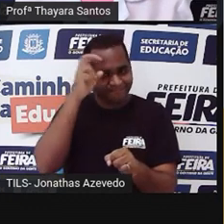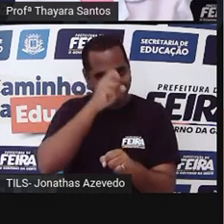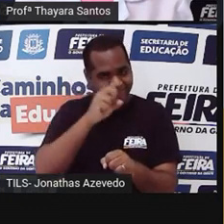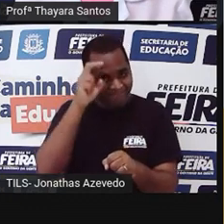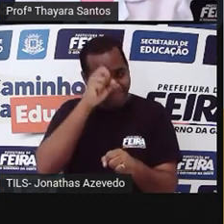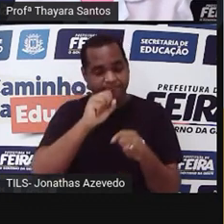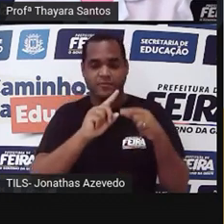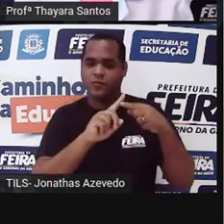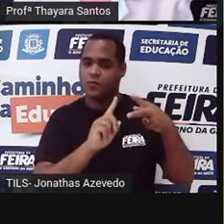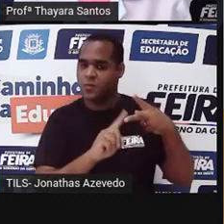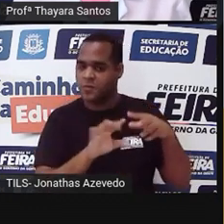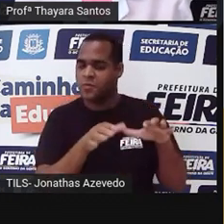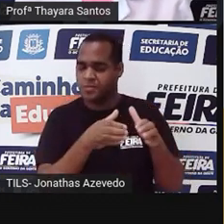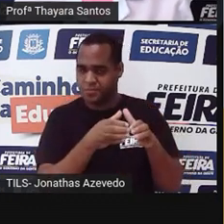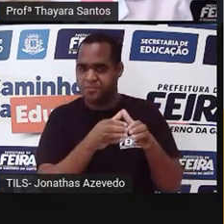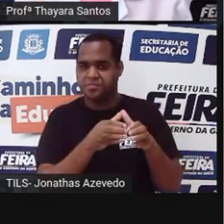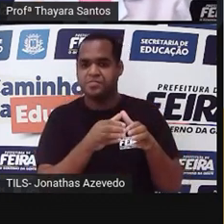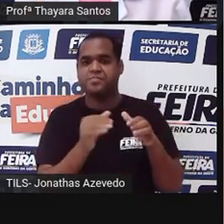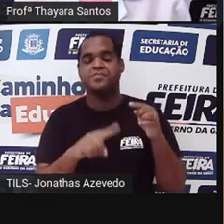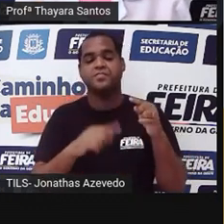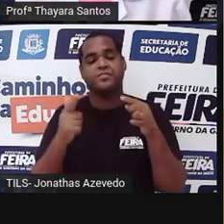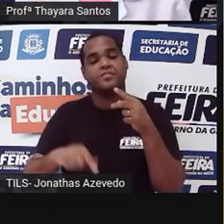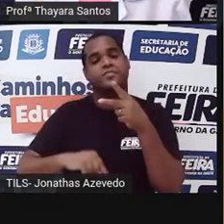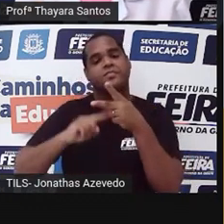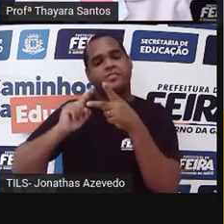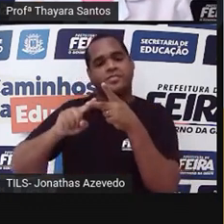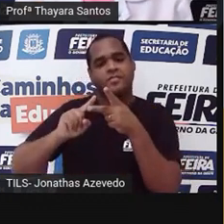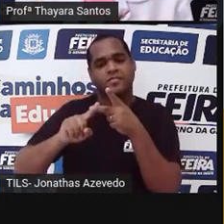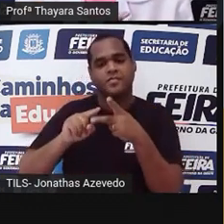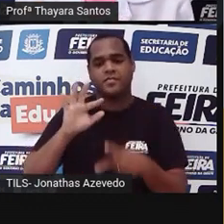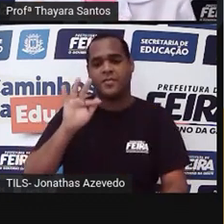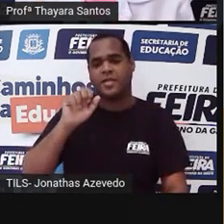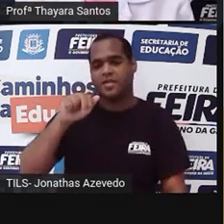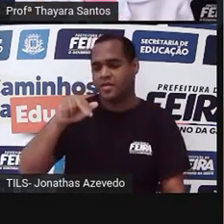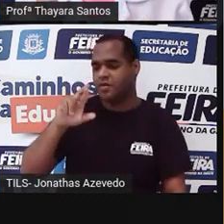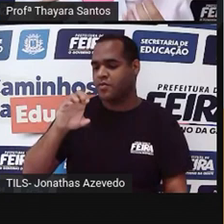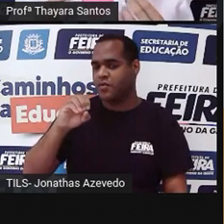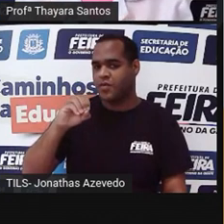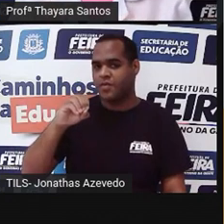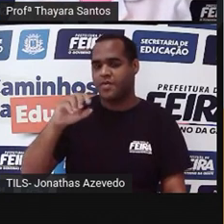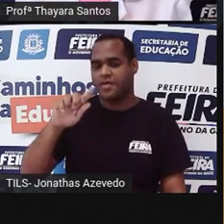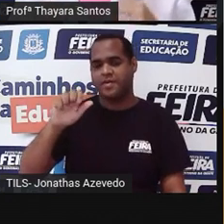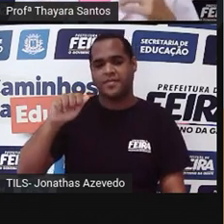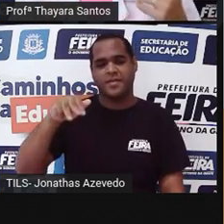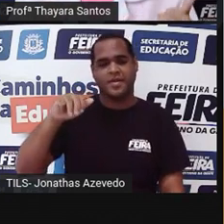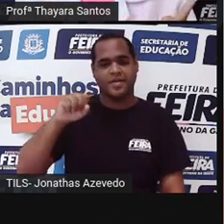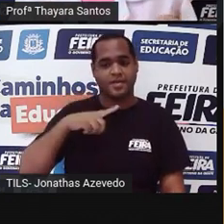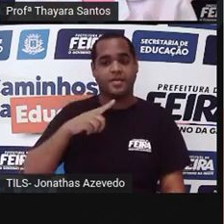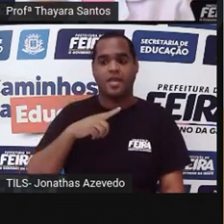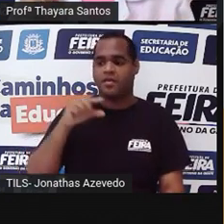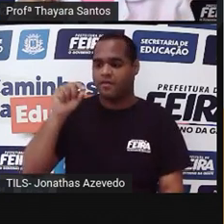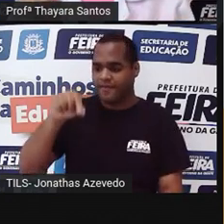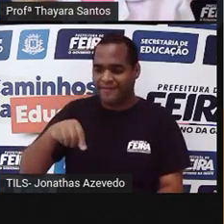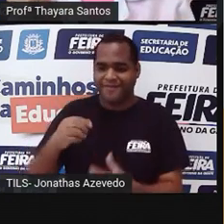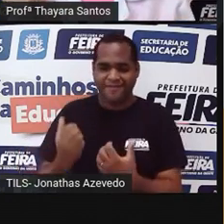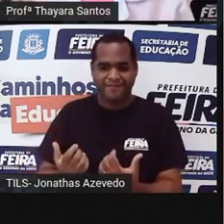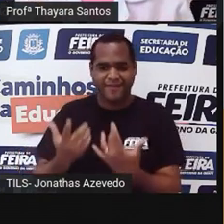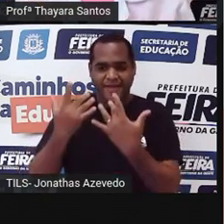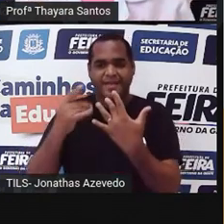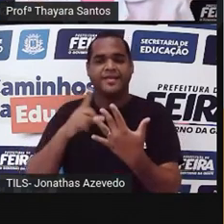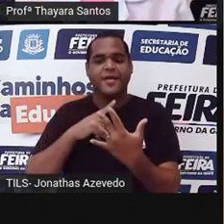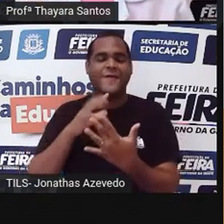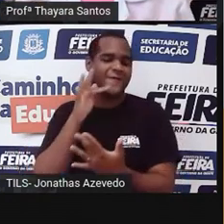pteridófitas. E o segundo grupo são as plantas fanerógamas, que são as plantas que têm sementes e que têm